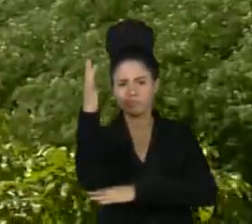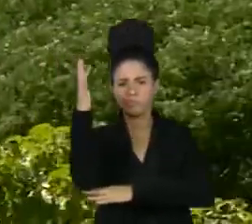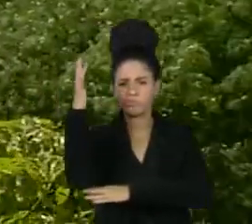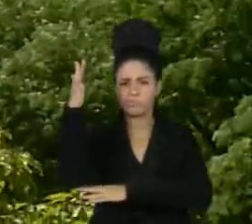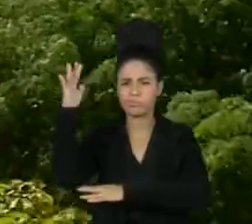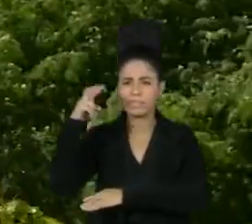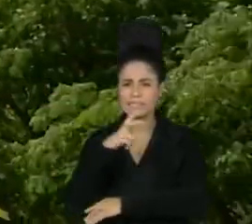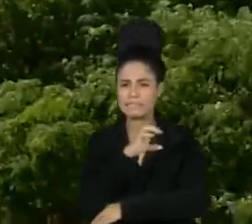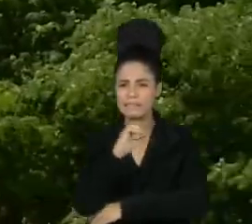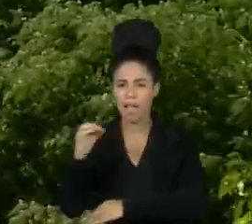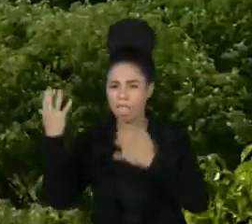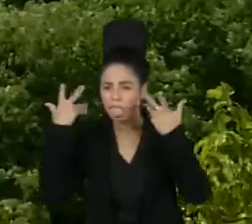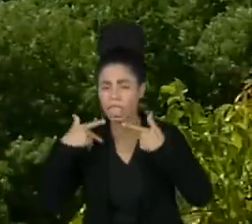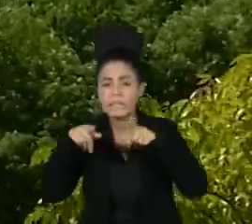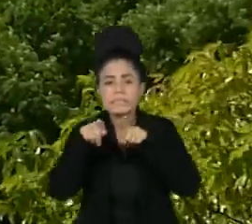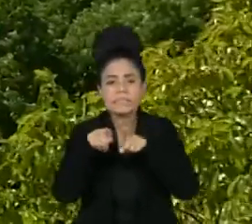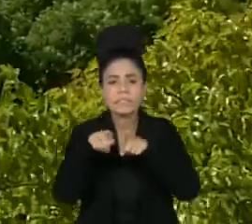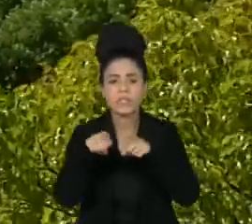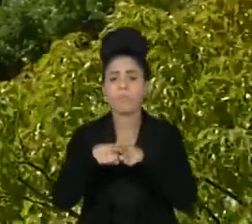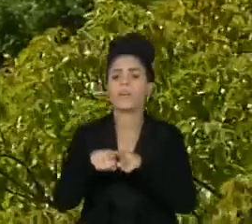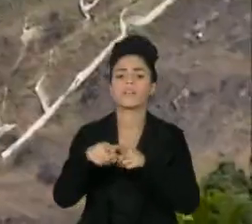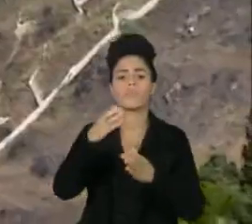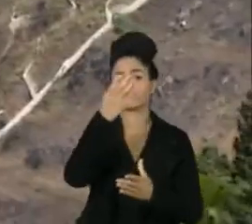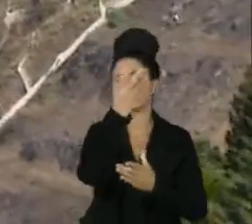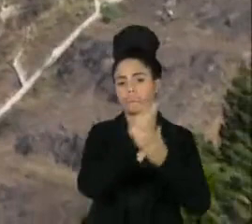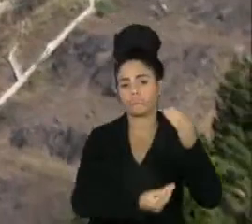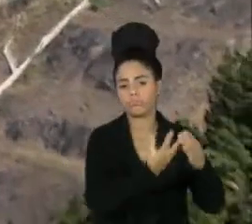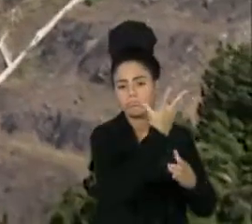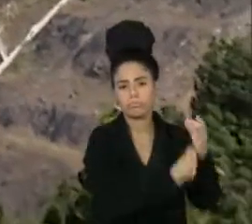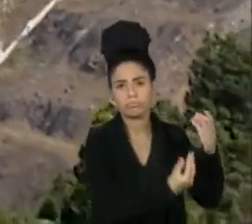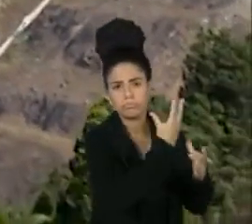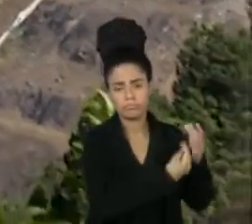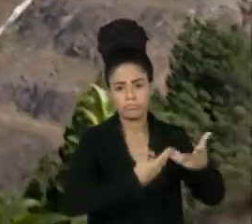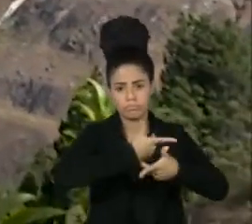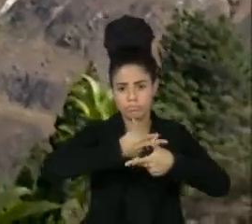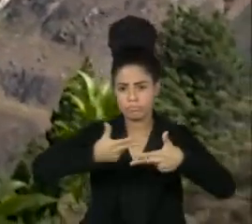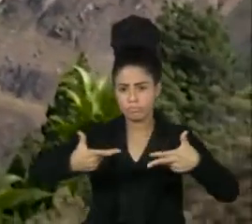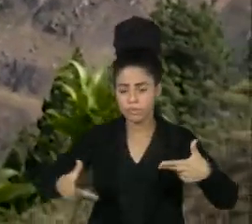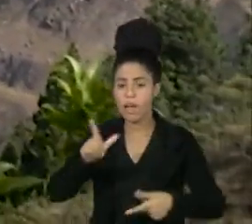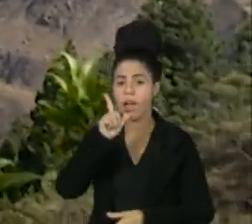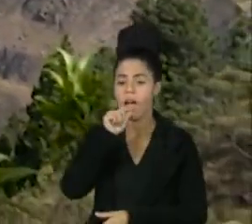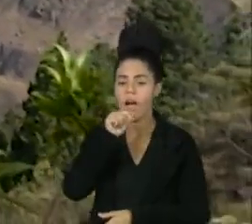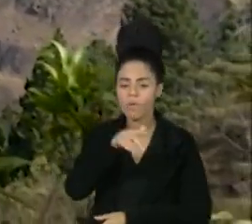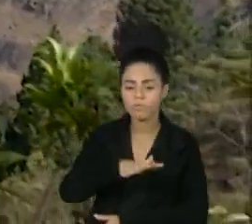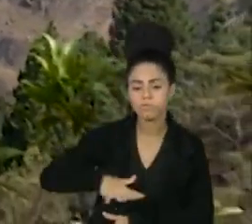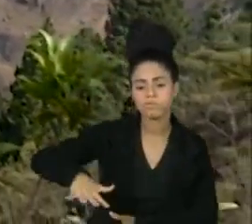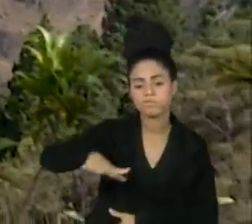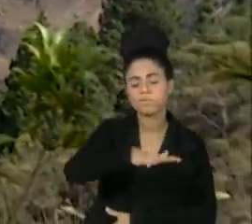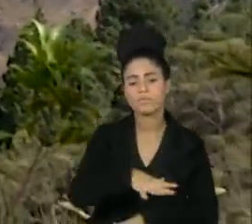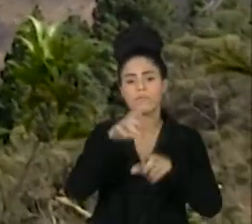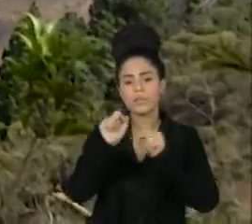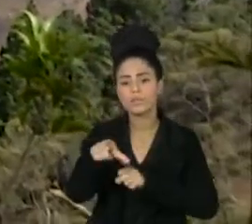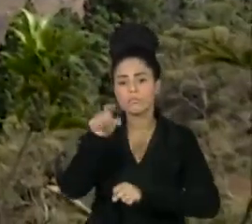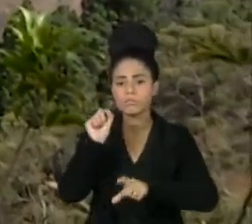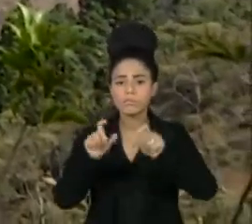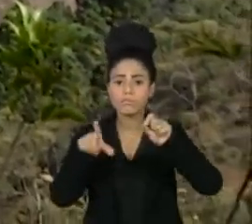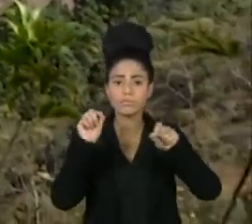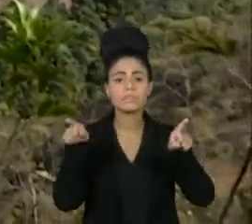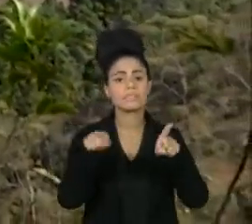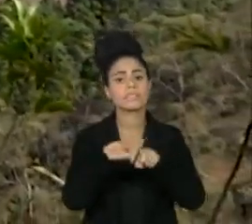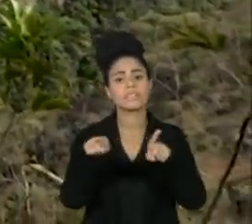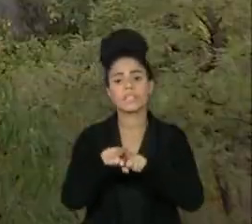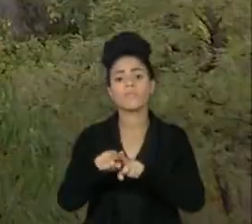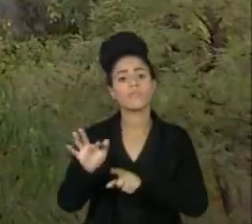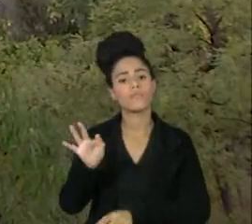espécies animais, algumas em extinção. E também reserva de água, que pode ser uma opção de abastecimento para